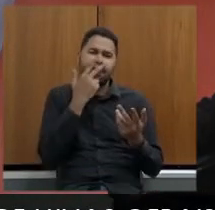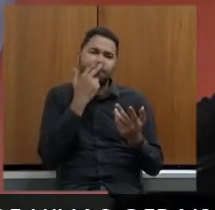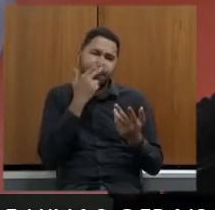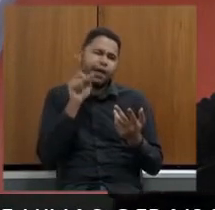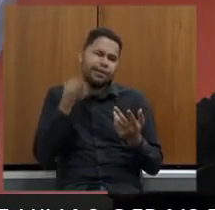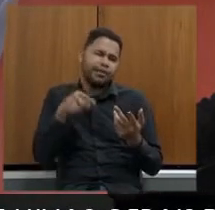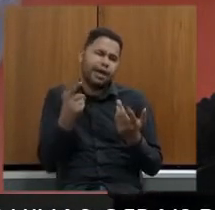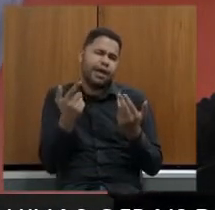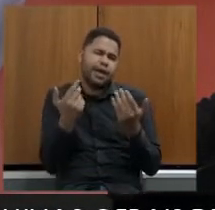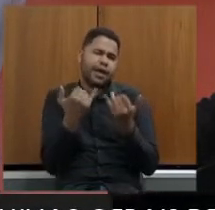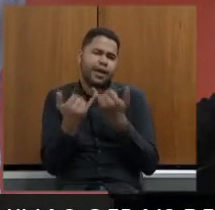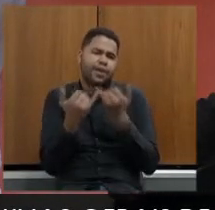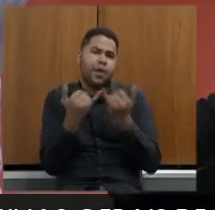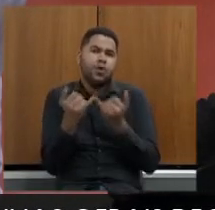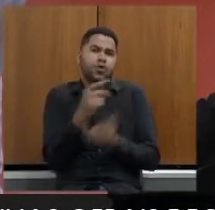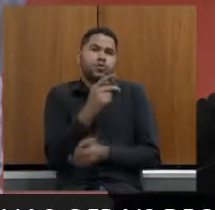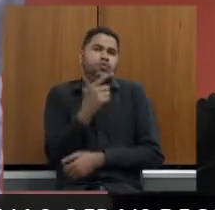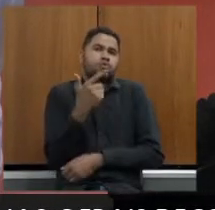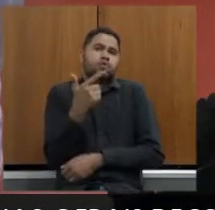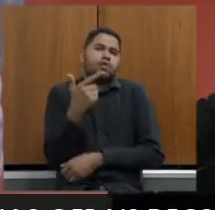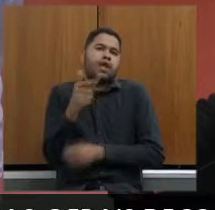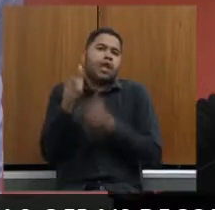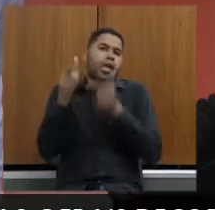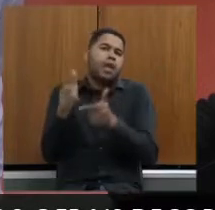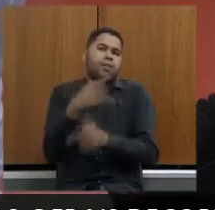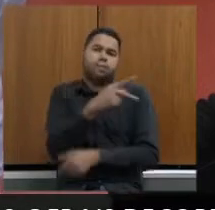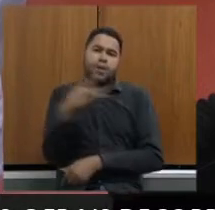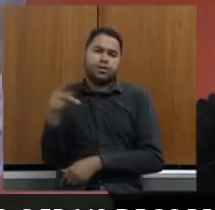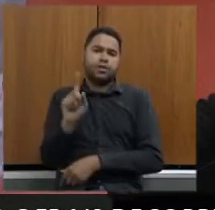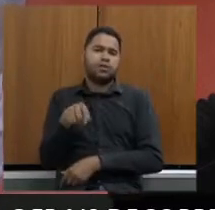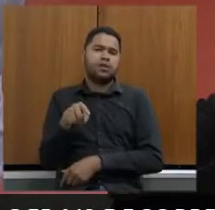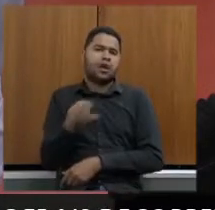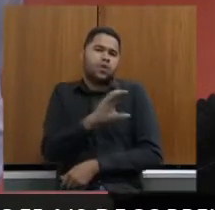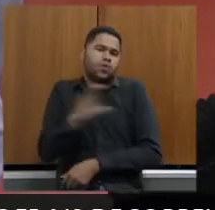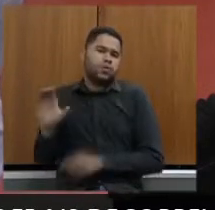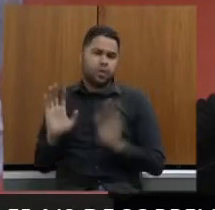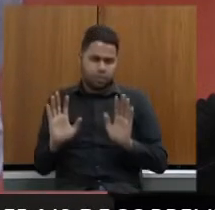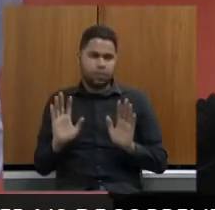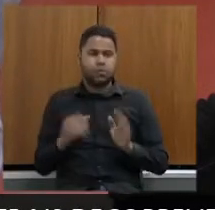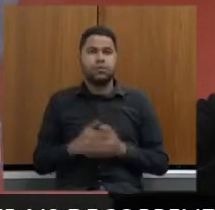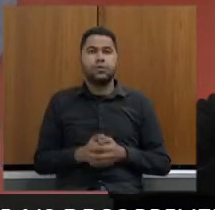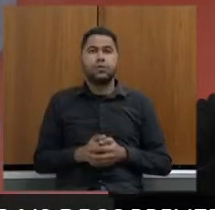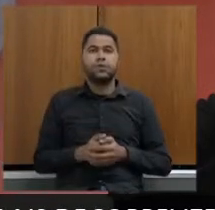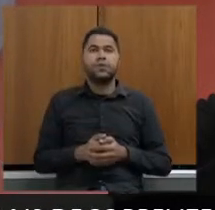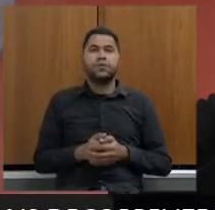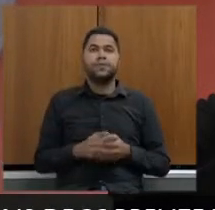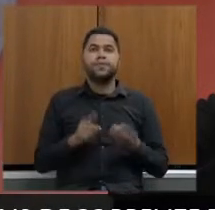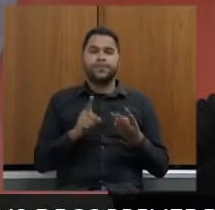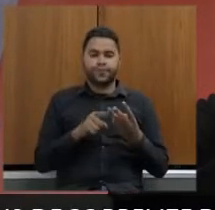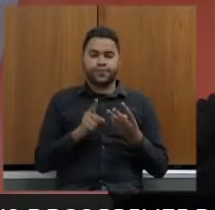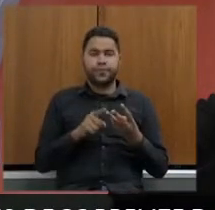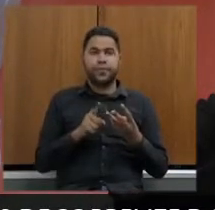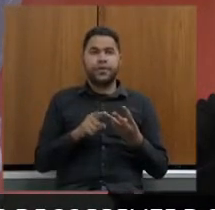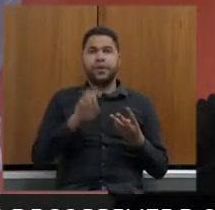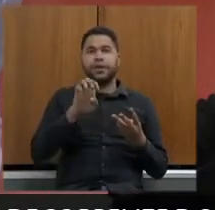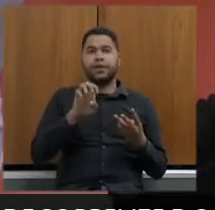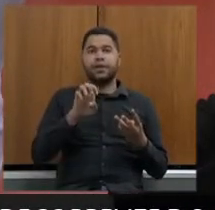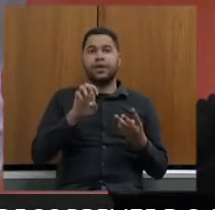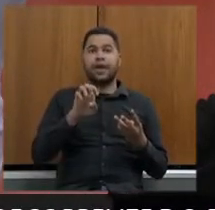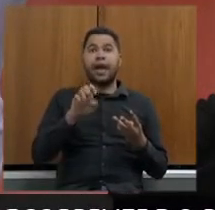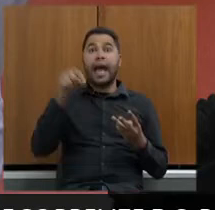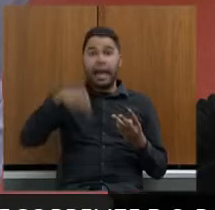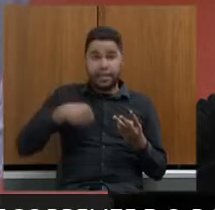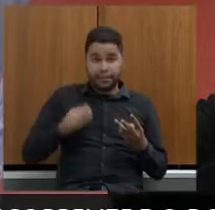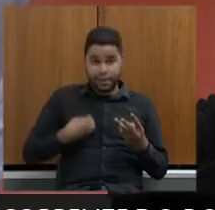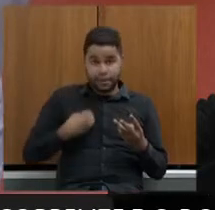Francisco porque não tem essa definição a Sueli Bicalho Francisco me ajuda Expedito não que estão presentes ah que